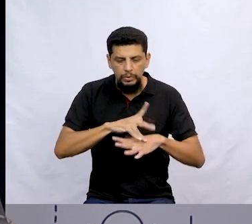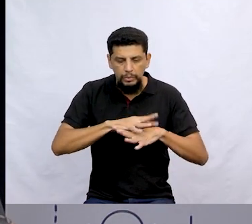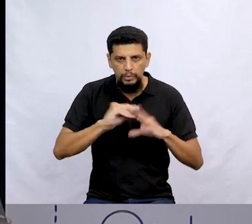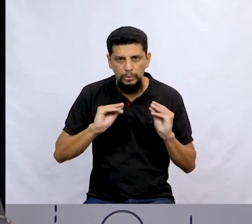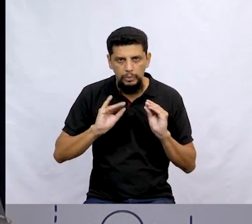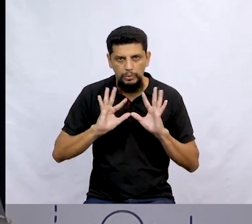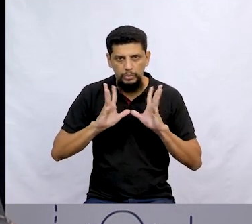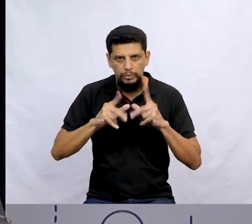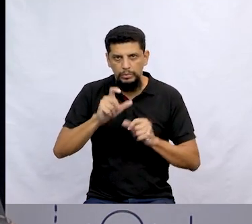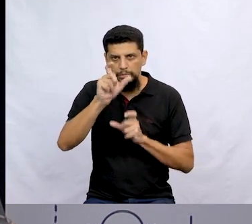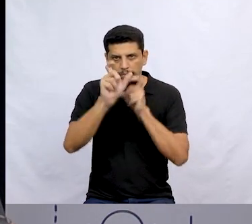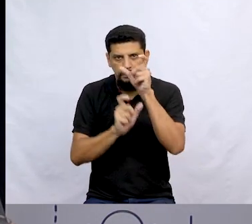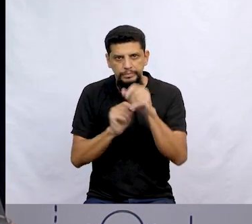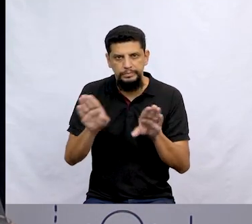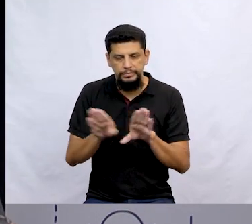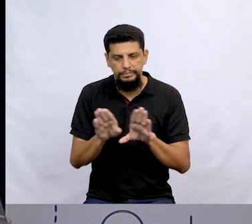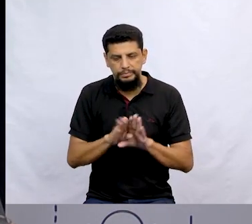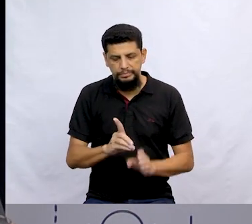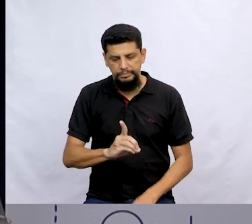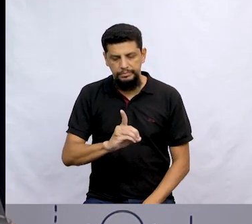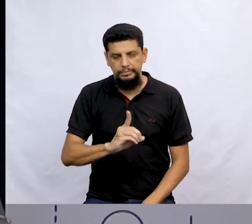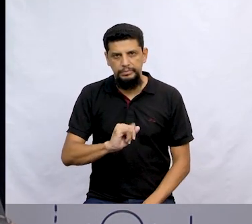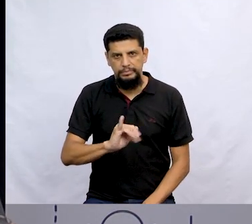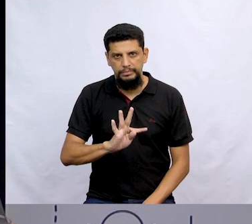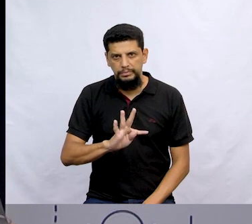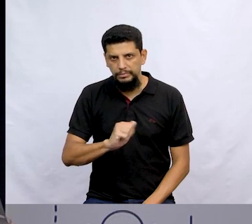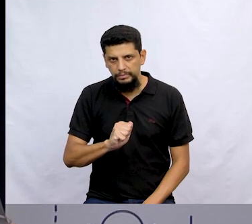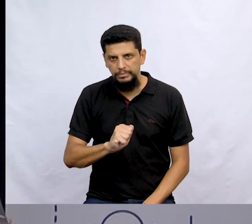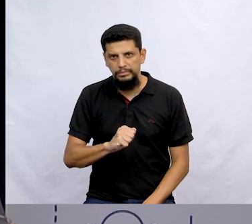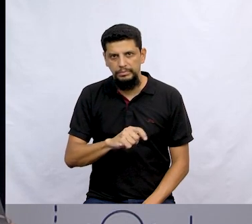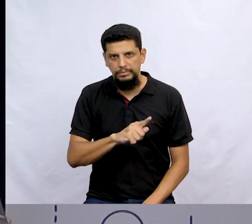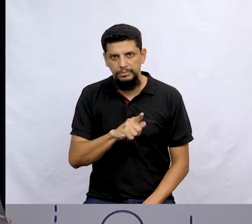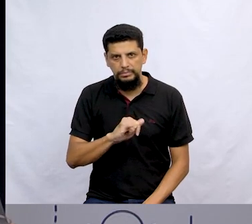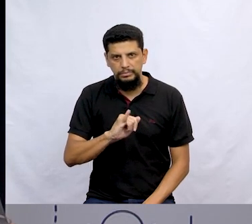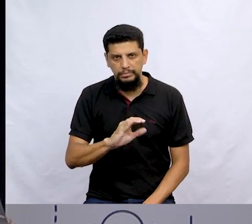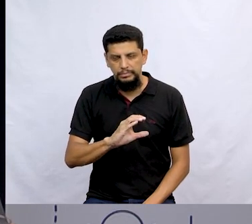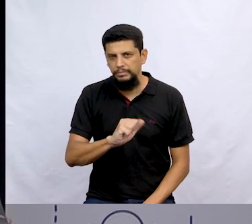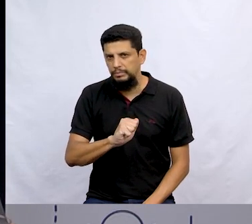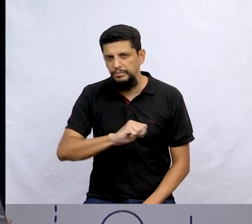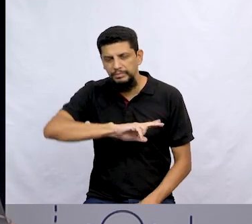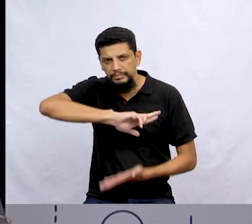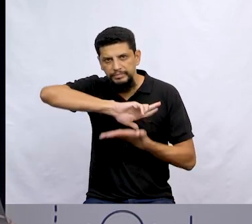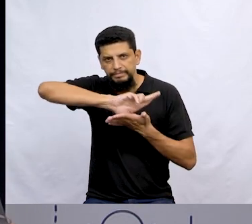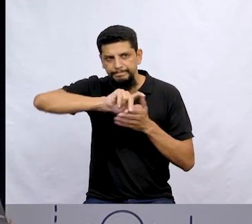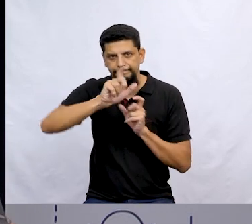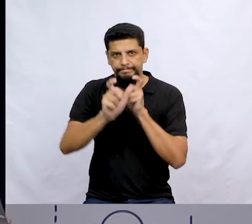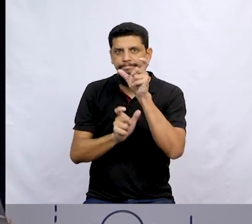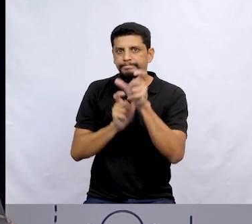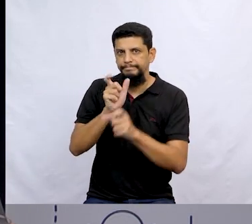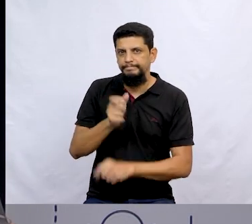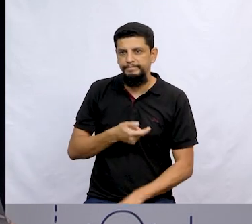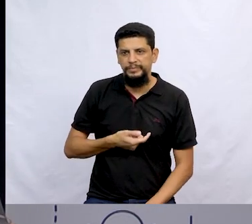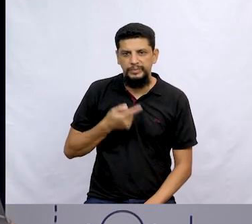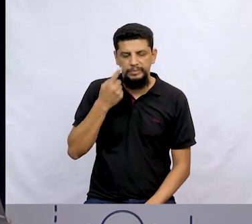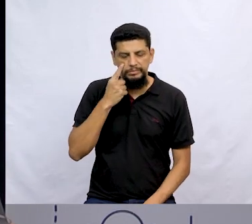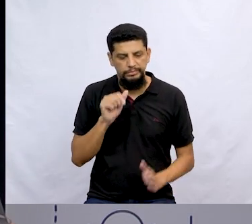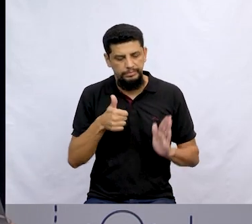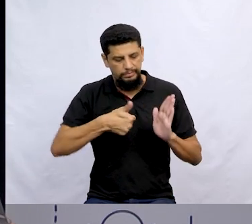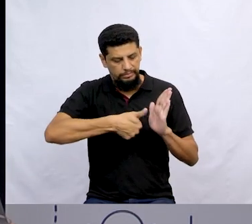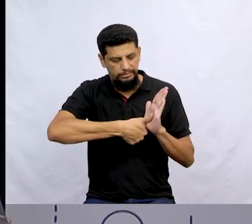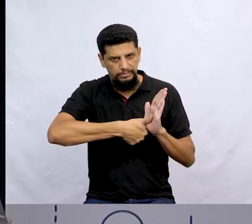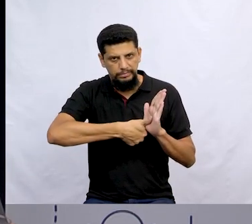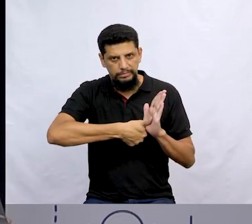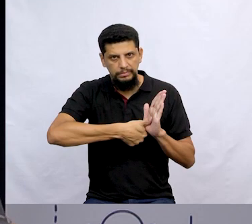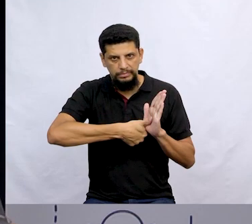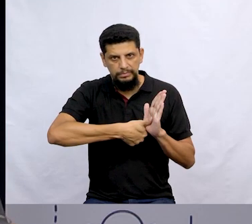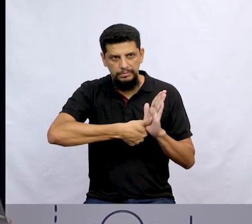todos. Até o sonho da dona Dita. Estava o sonho da dona Zica, do seu neco. Olha só! Ao desligar a máquina,